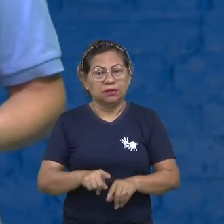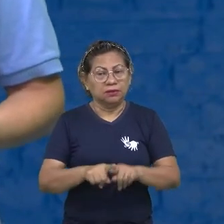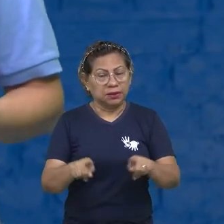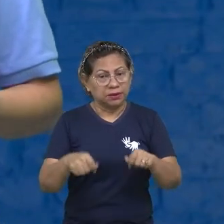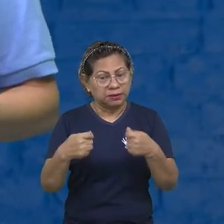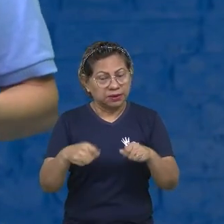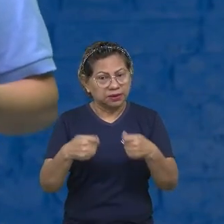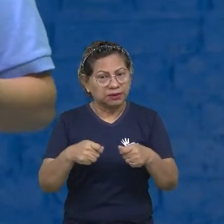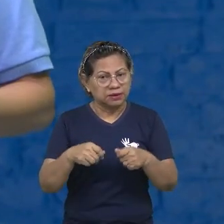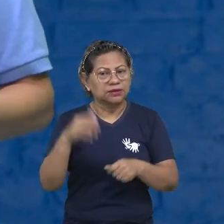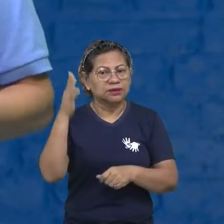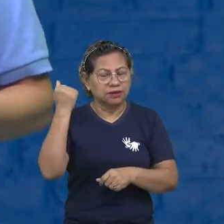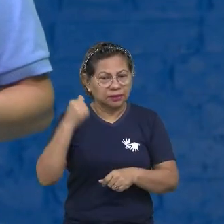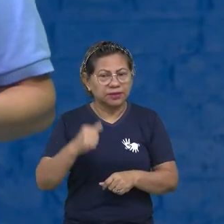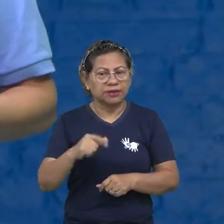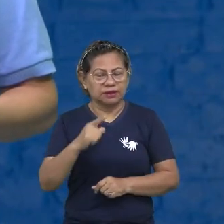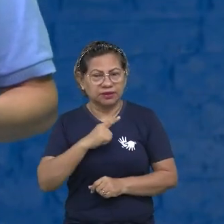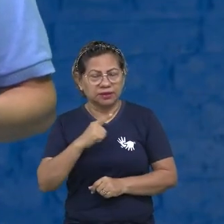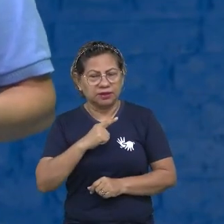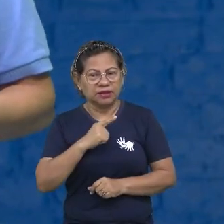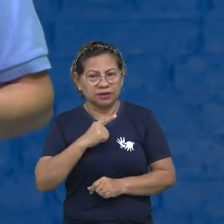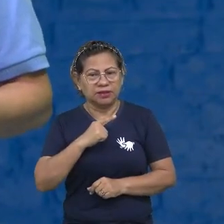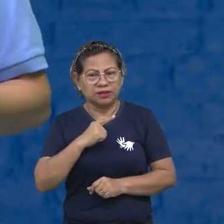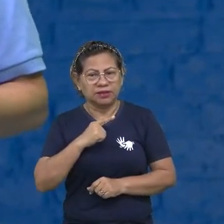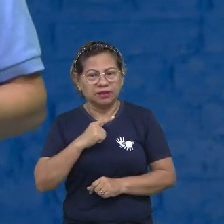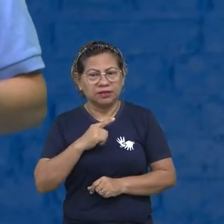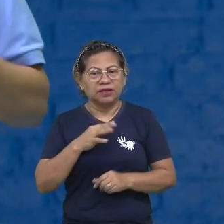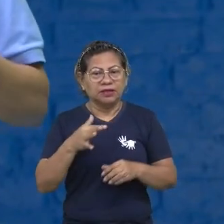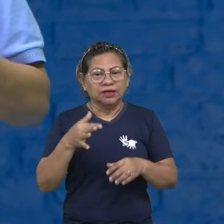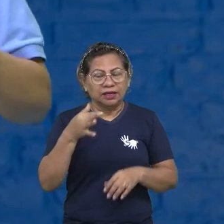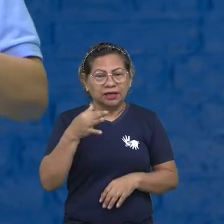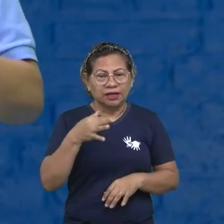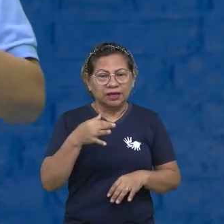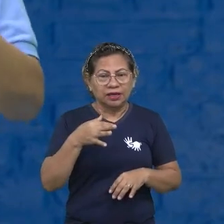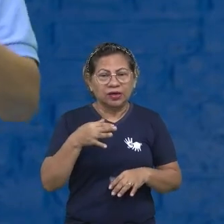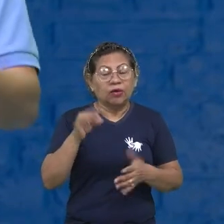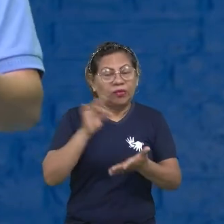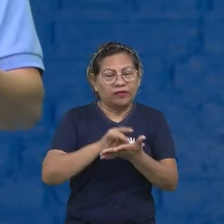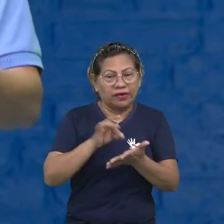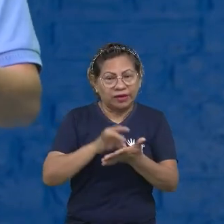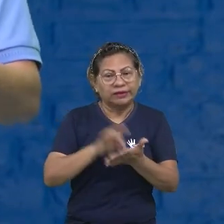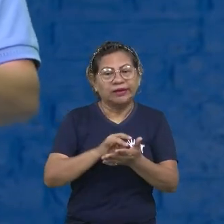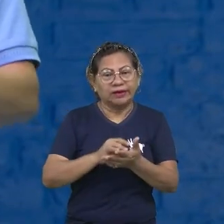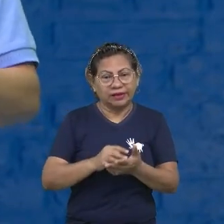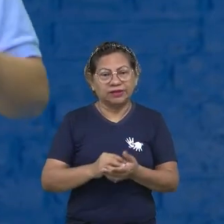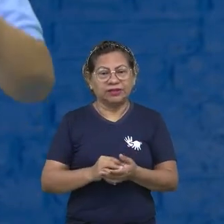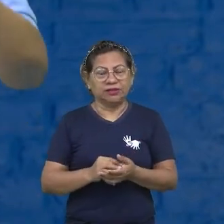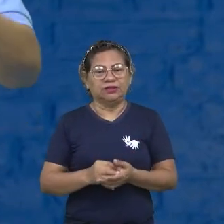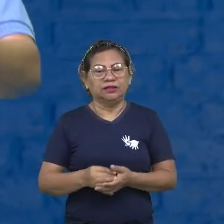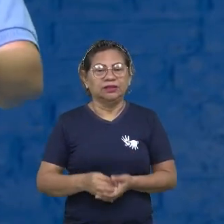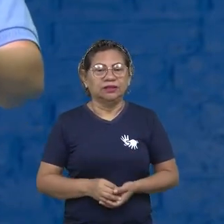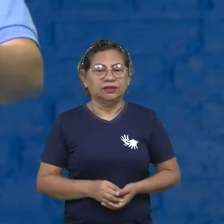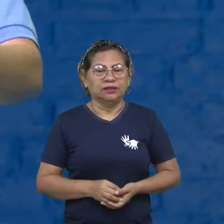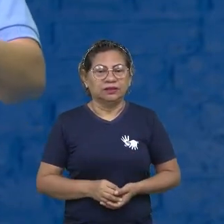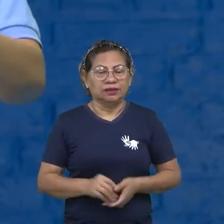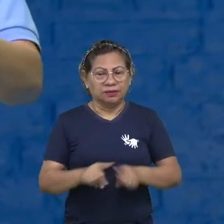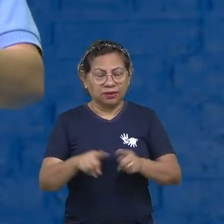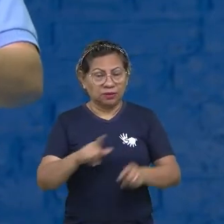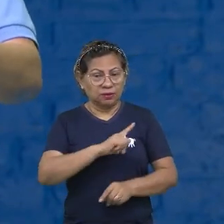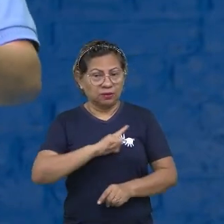super diferente, né? Mas que nós estamos oferecendo, o governo está